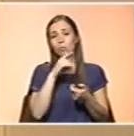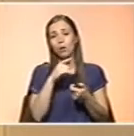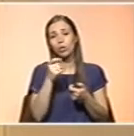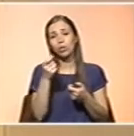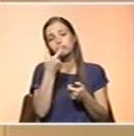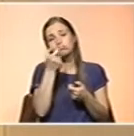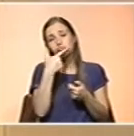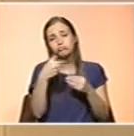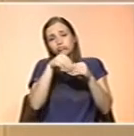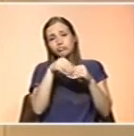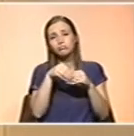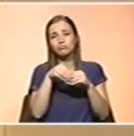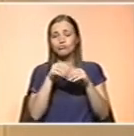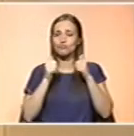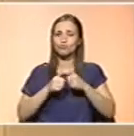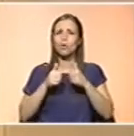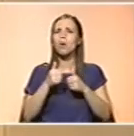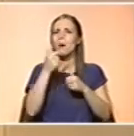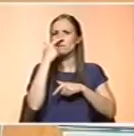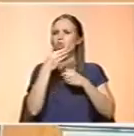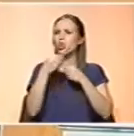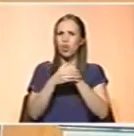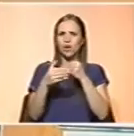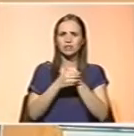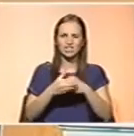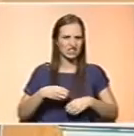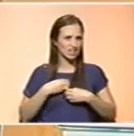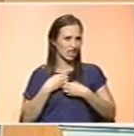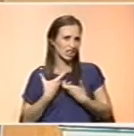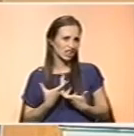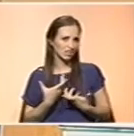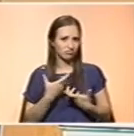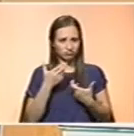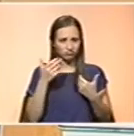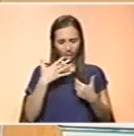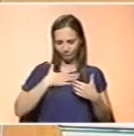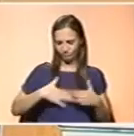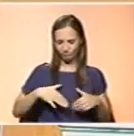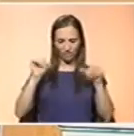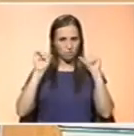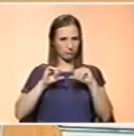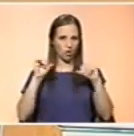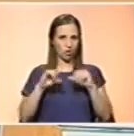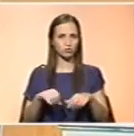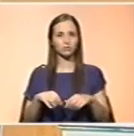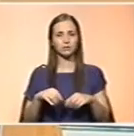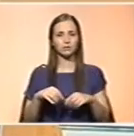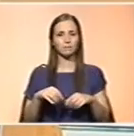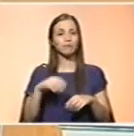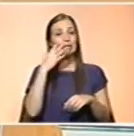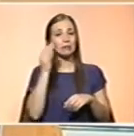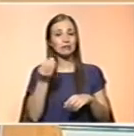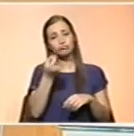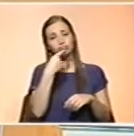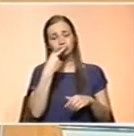alimentares. Portanto, pessoas mais velhas que, por qualquer motivo, se sentem no dia-a-dia também pior fisicamente, e que tentam equilibrar